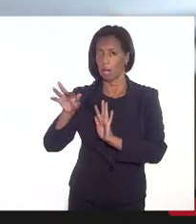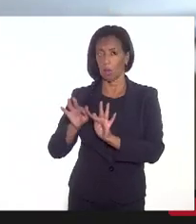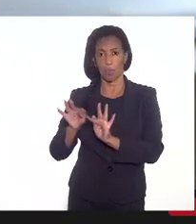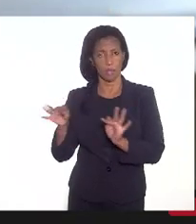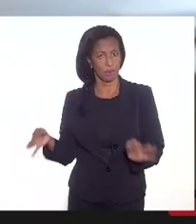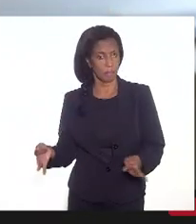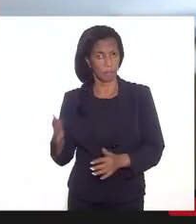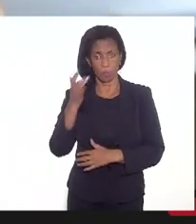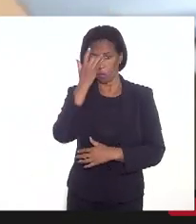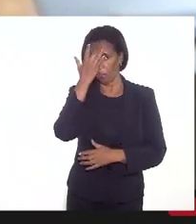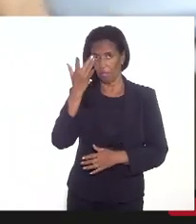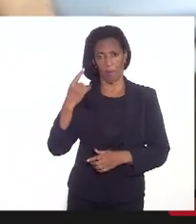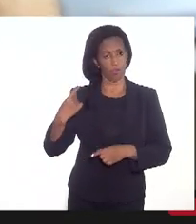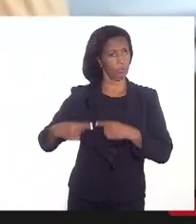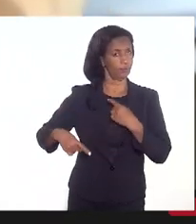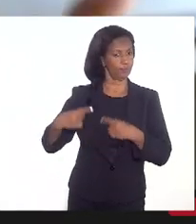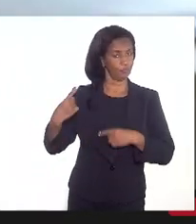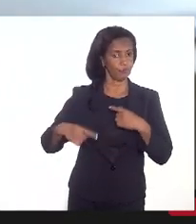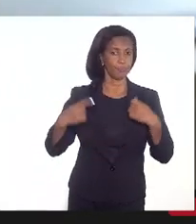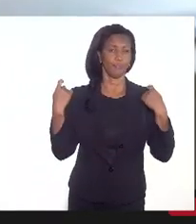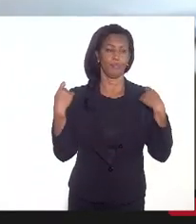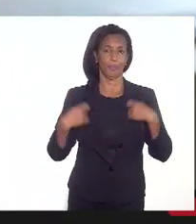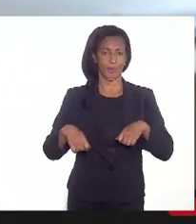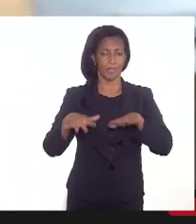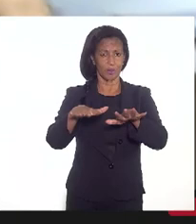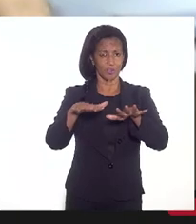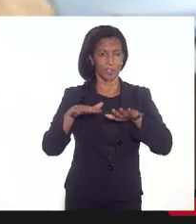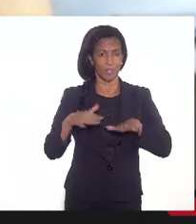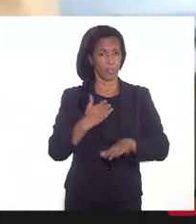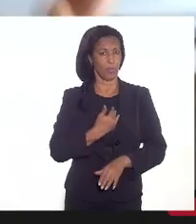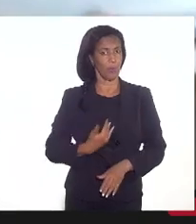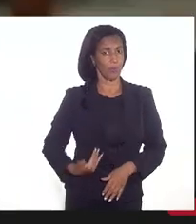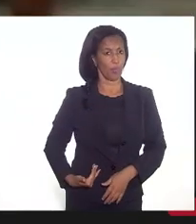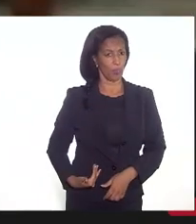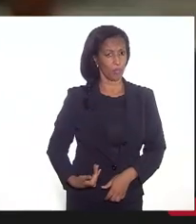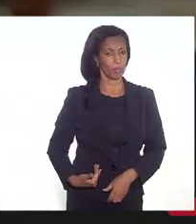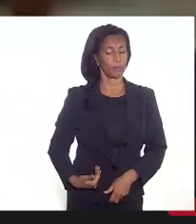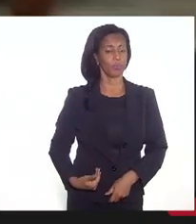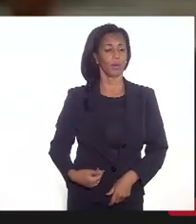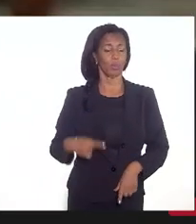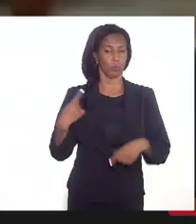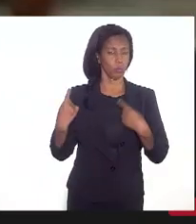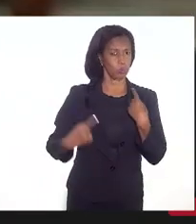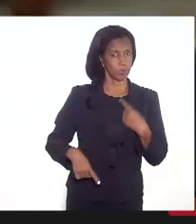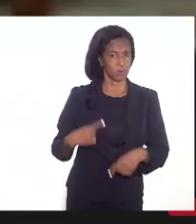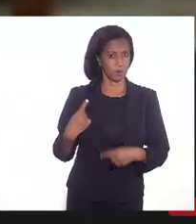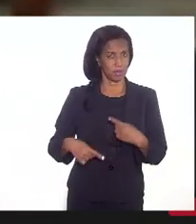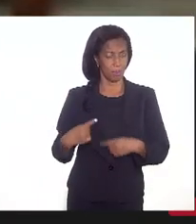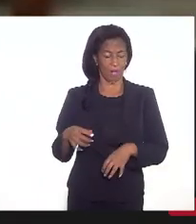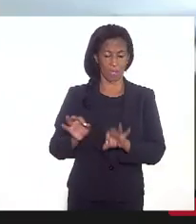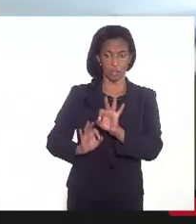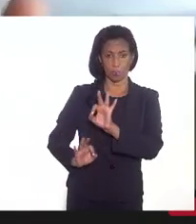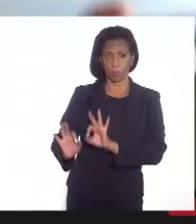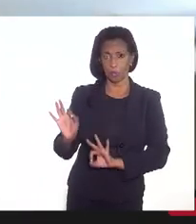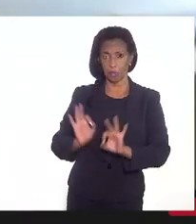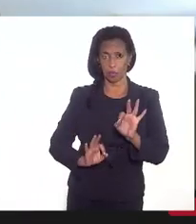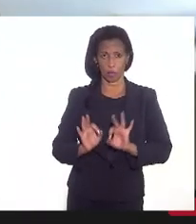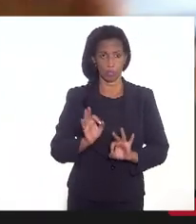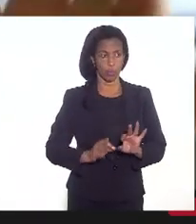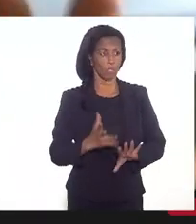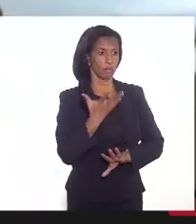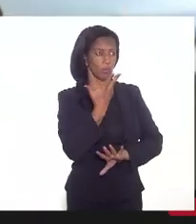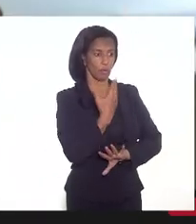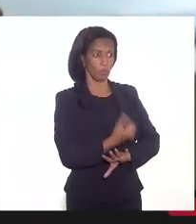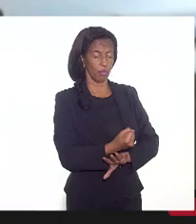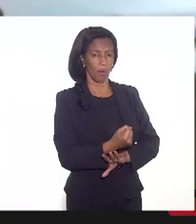discussão, vão carecer de audiências públicas, vão por debates, projetos que receberão